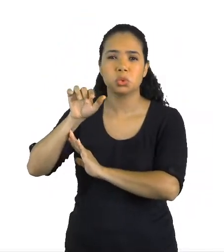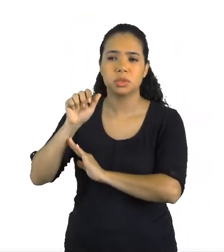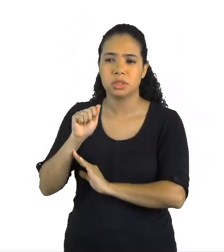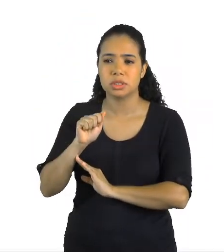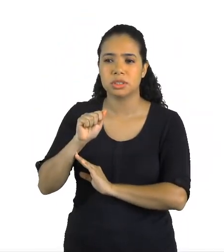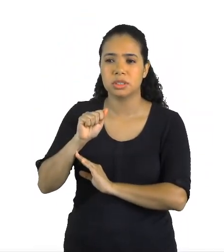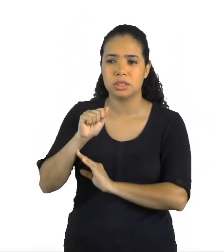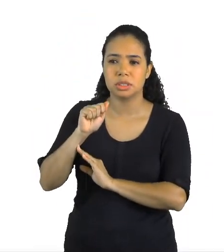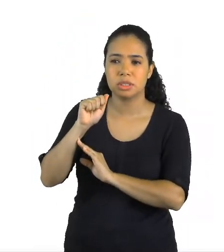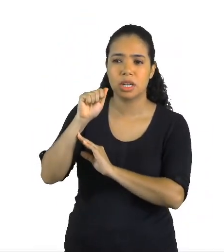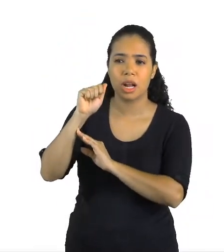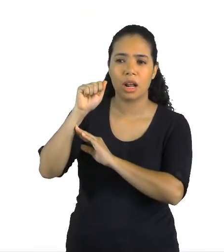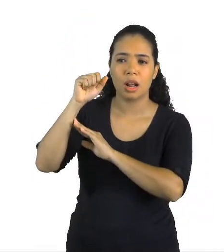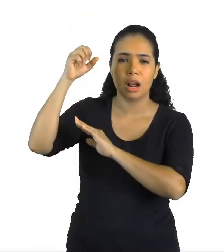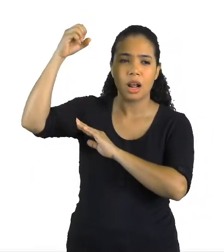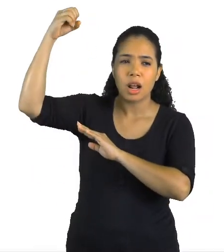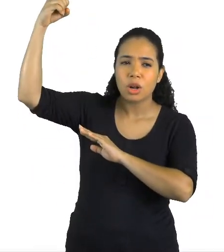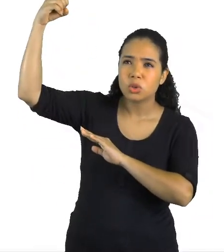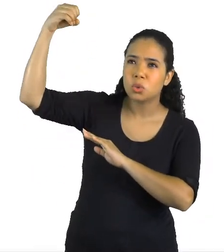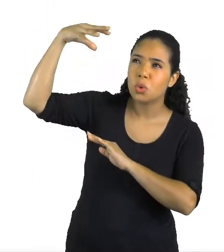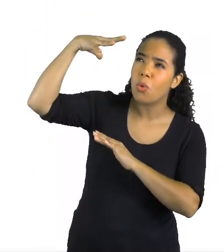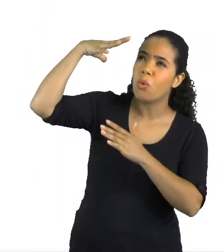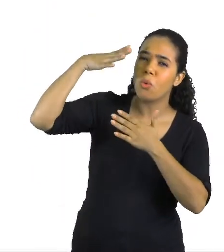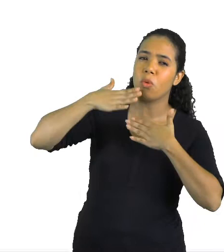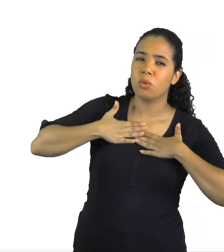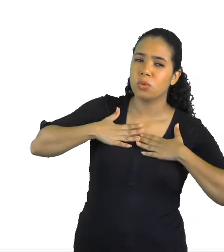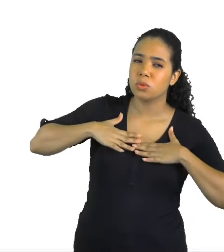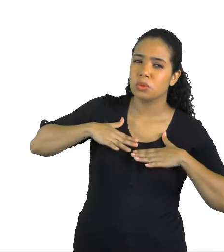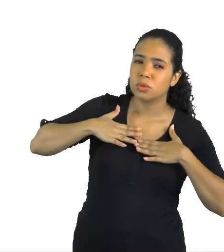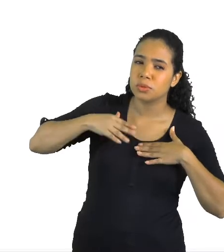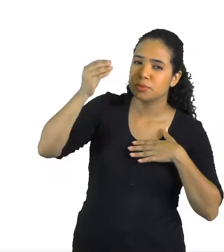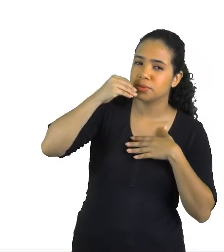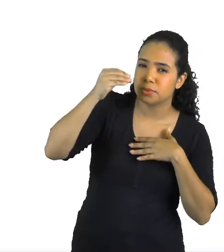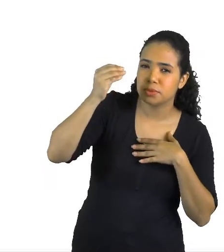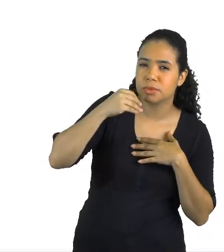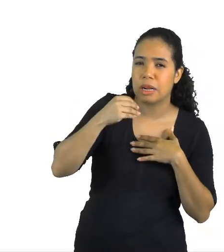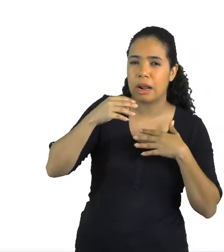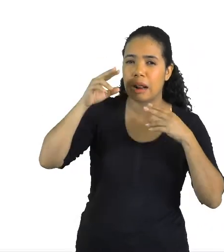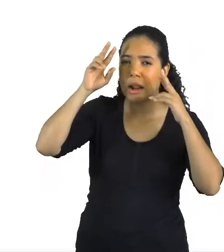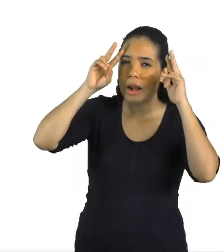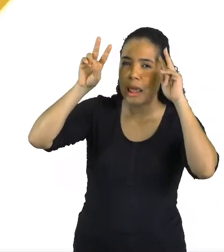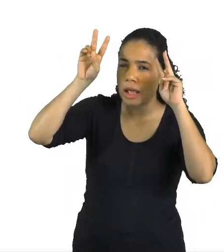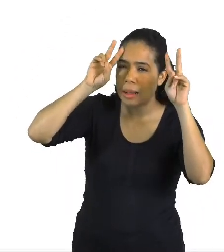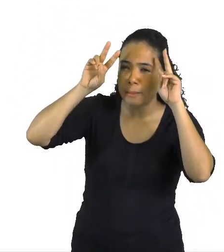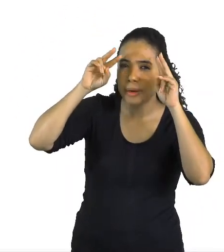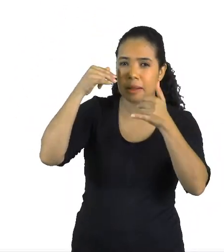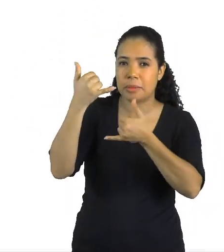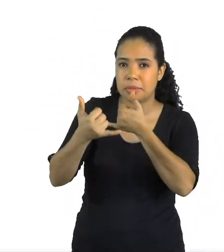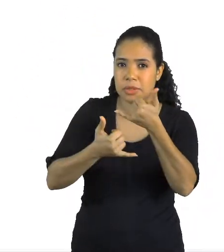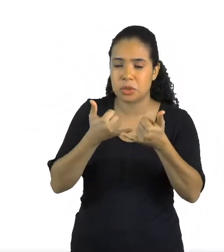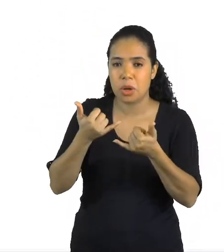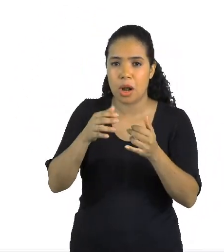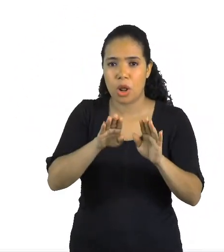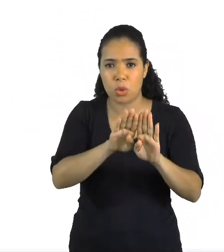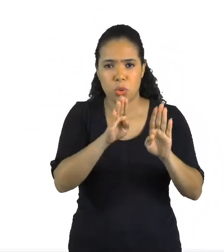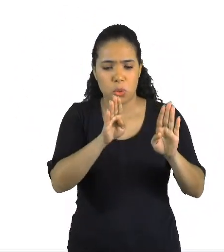uma luz tão mansa, que me deixavam sempre de lembrança, algum brinquedo novo à minha porta.